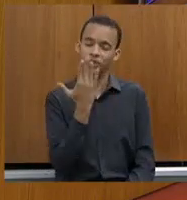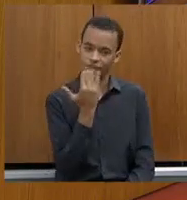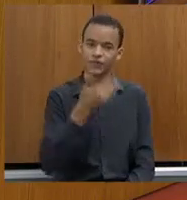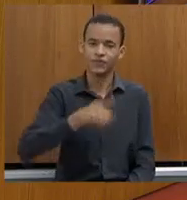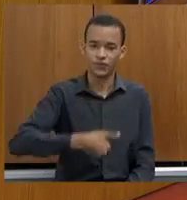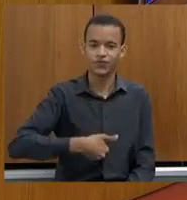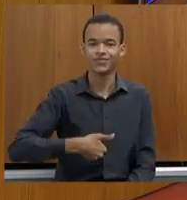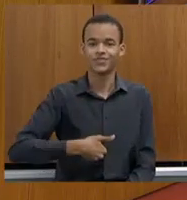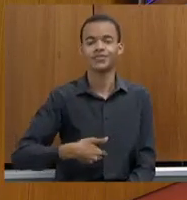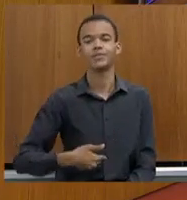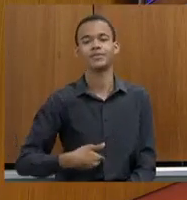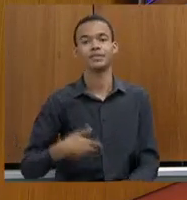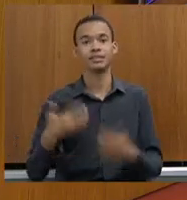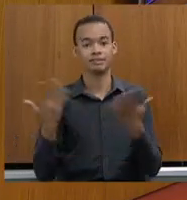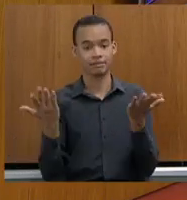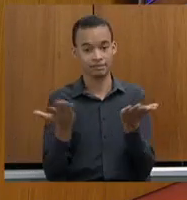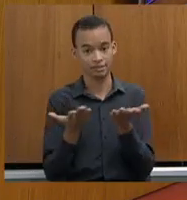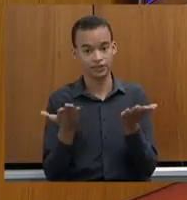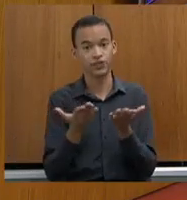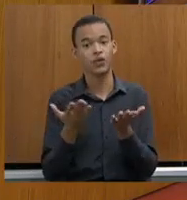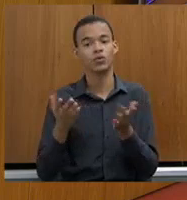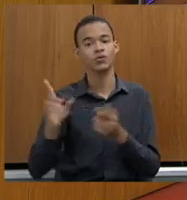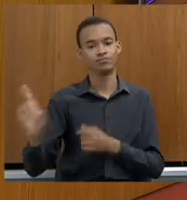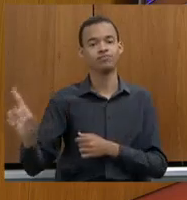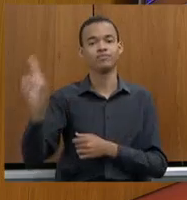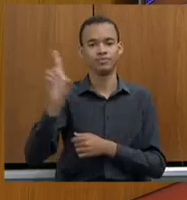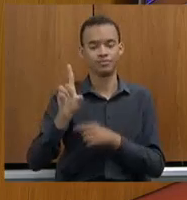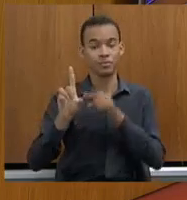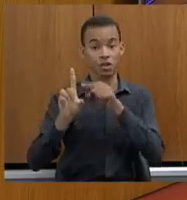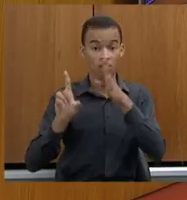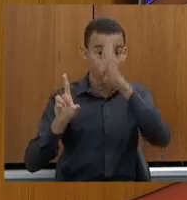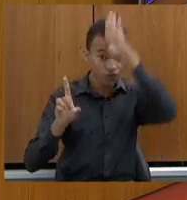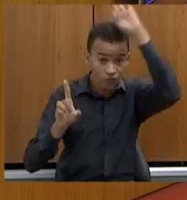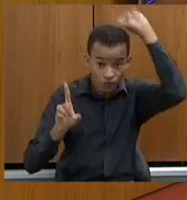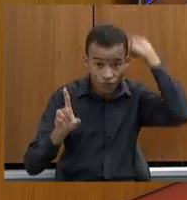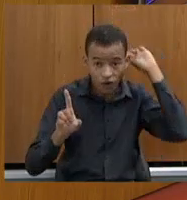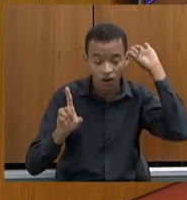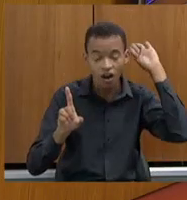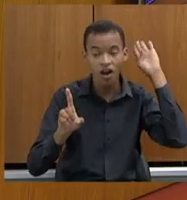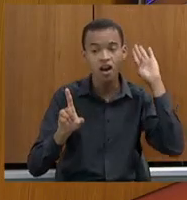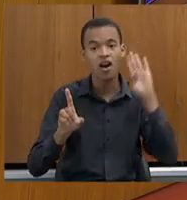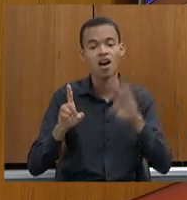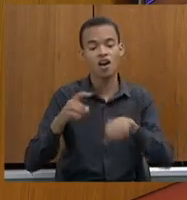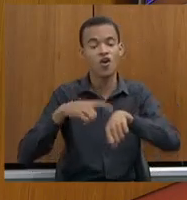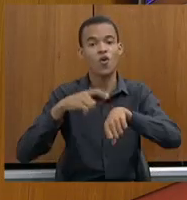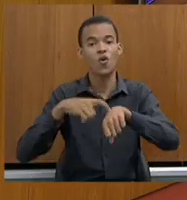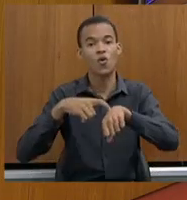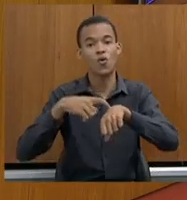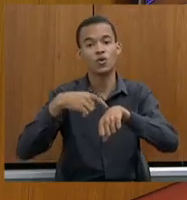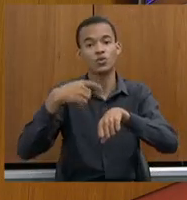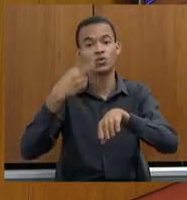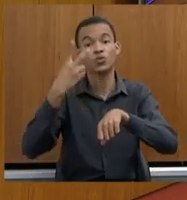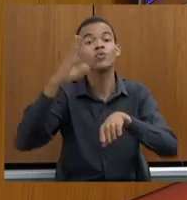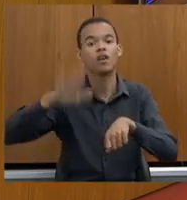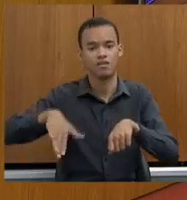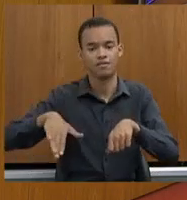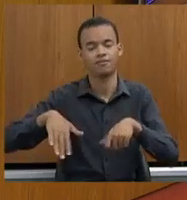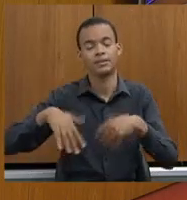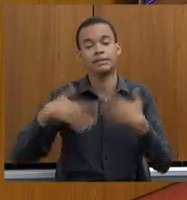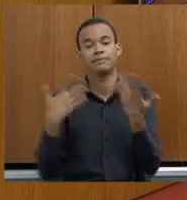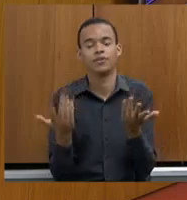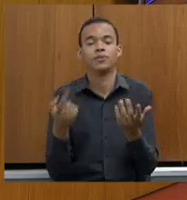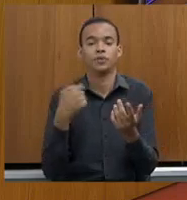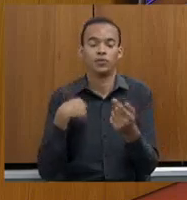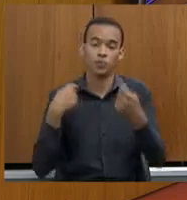o comandante do Corpo Bombeiro às 14 horas. Então, se eu não tiver uma trégua para ir ali nas Lengues, nem o restaurante da